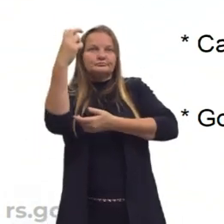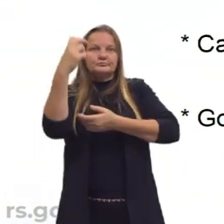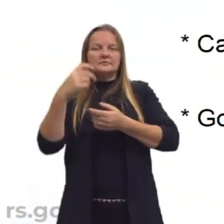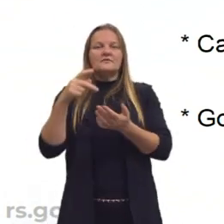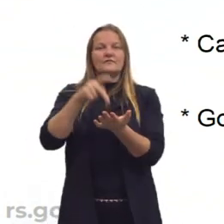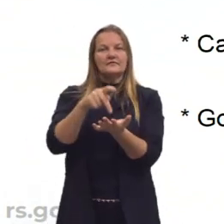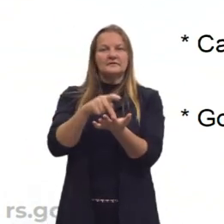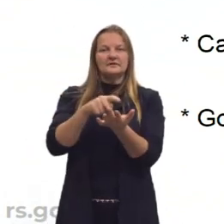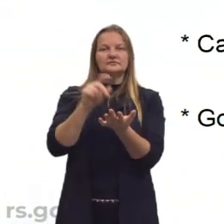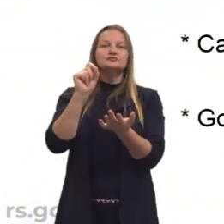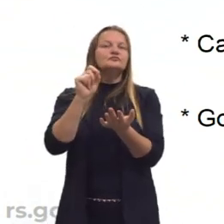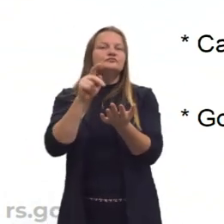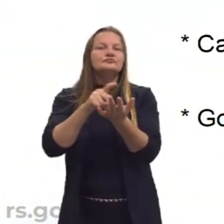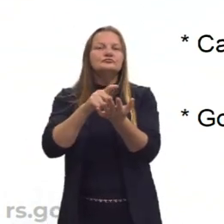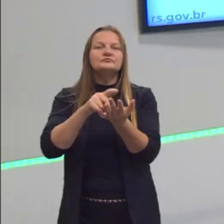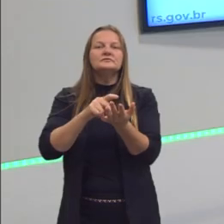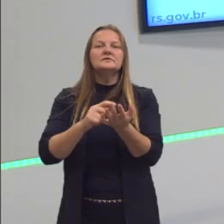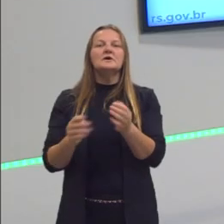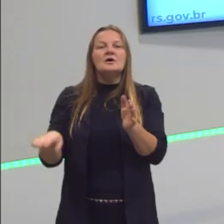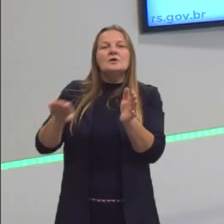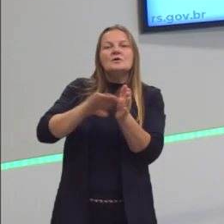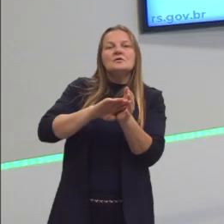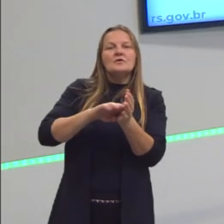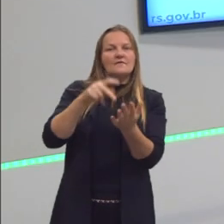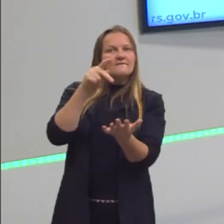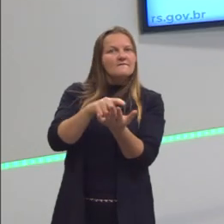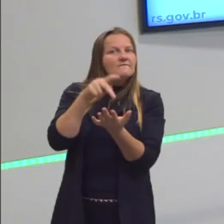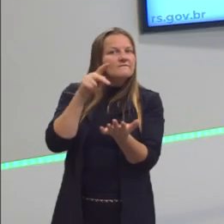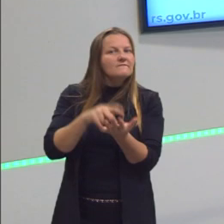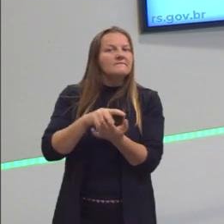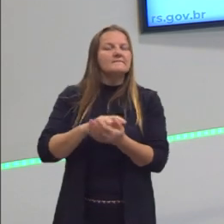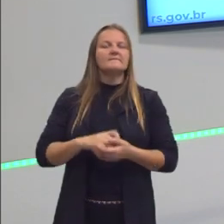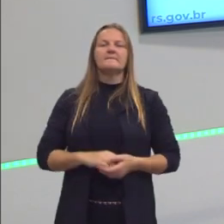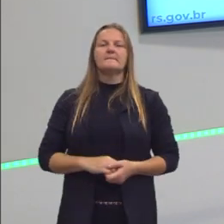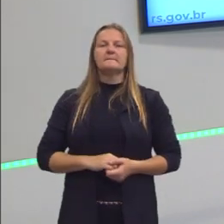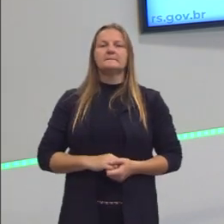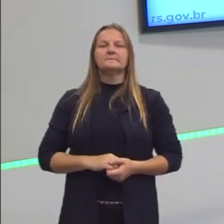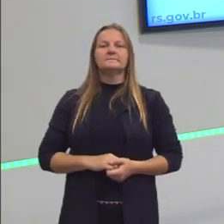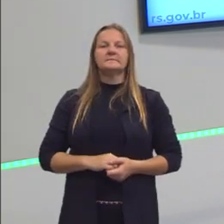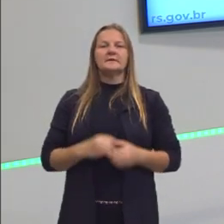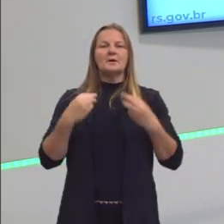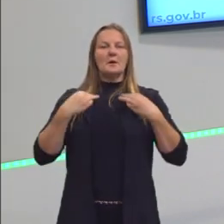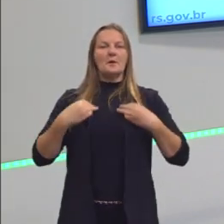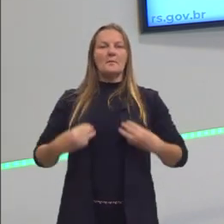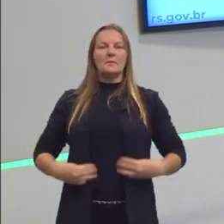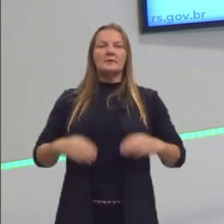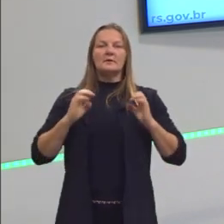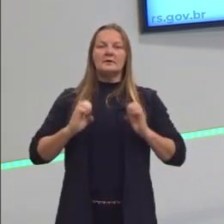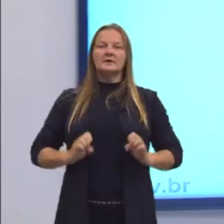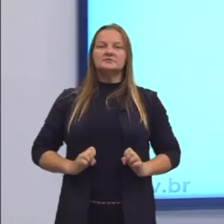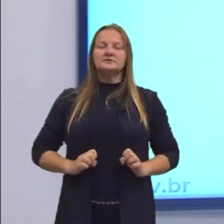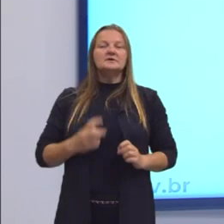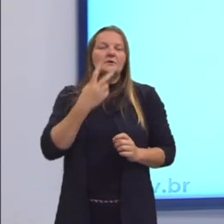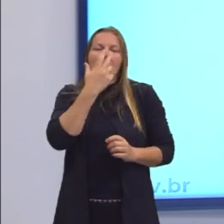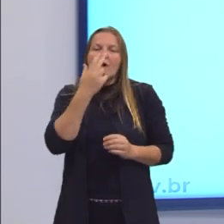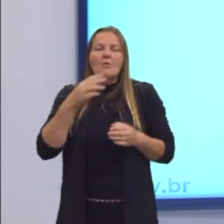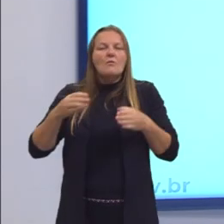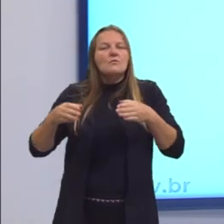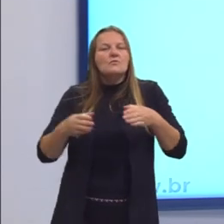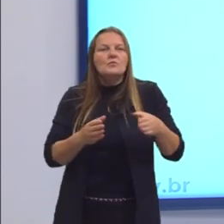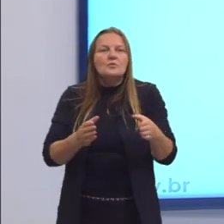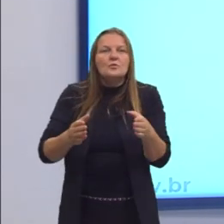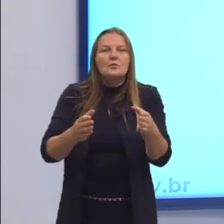da reminiscência, nós chegaríamos a essas verdades. E a moral e a ética dele caminham também nesse